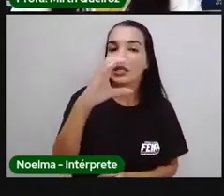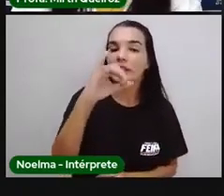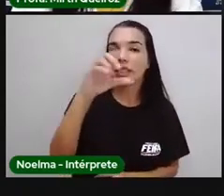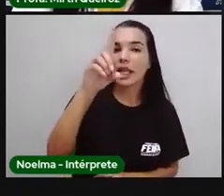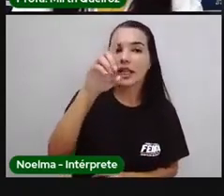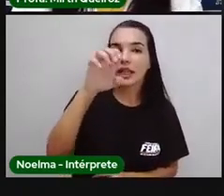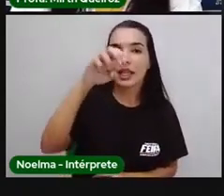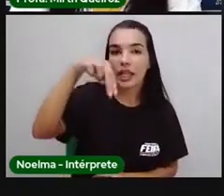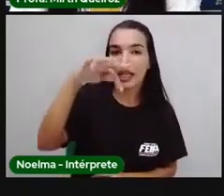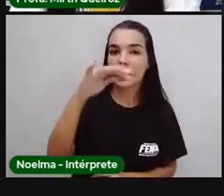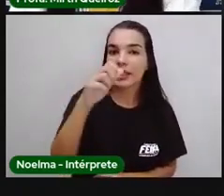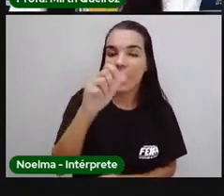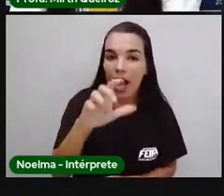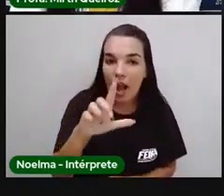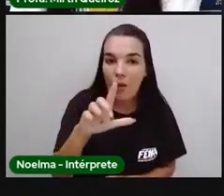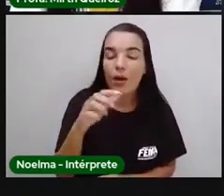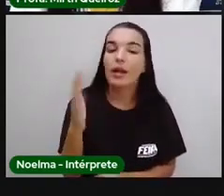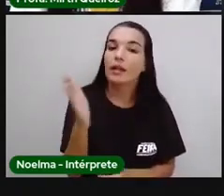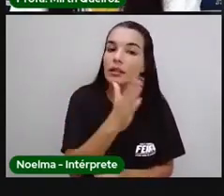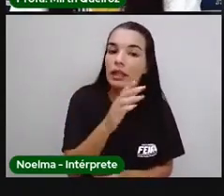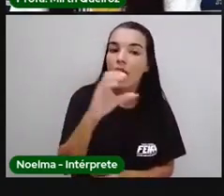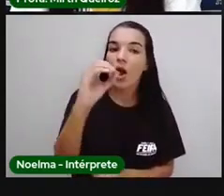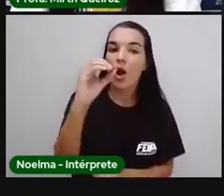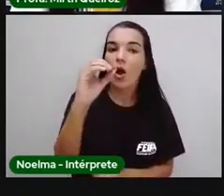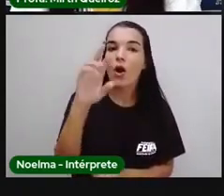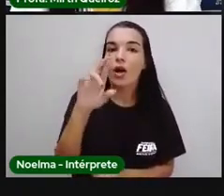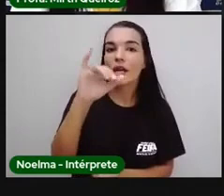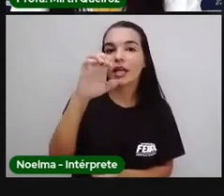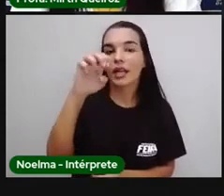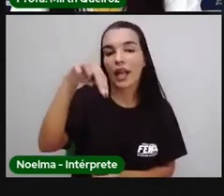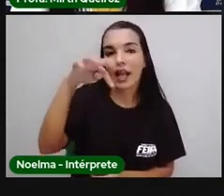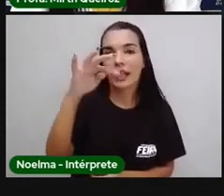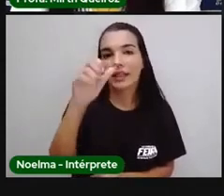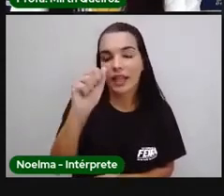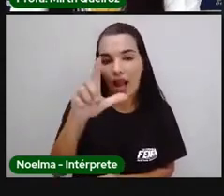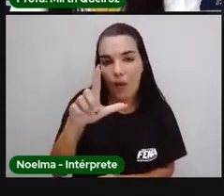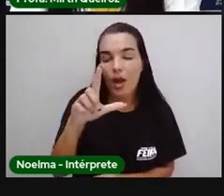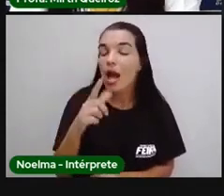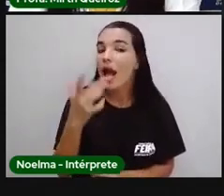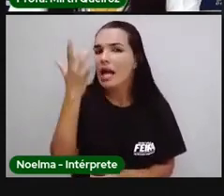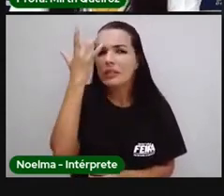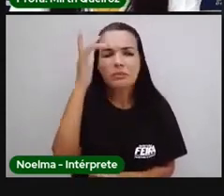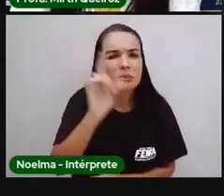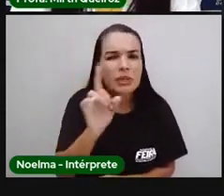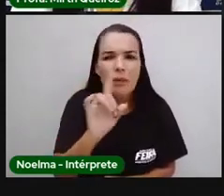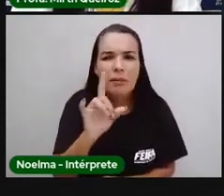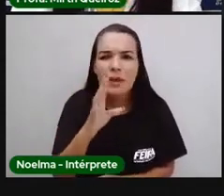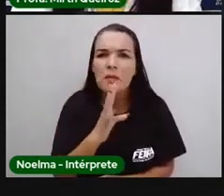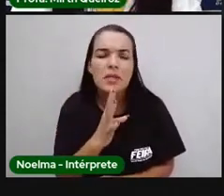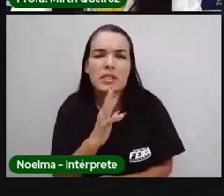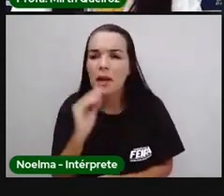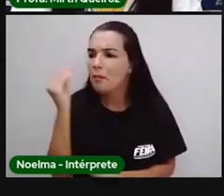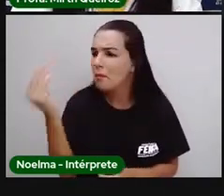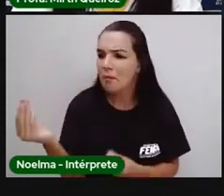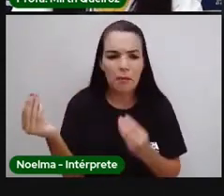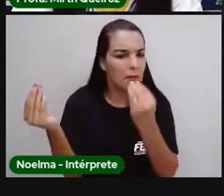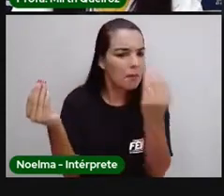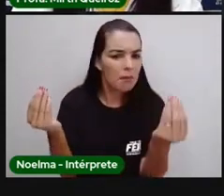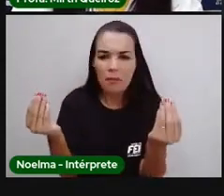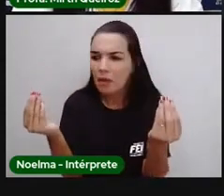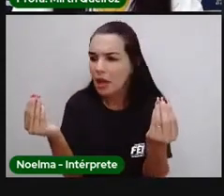Então, na nossa antiguidade, as pessoas do hemisfério oriental, eles não sabiam da existência